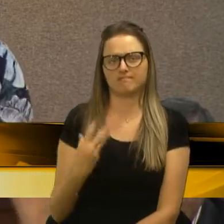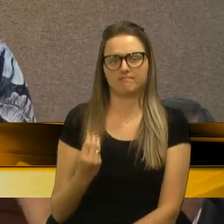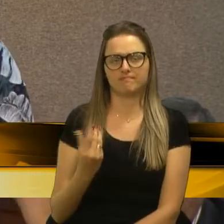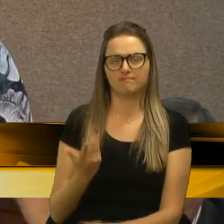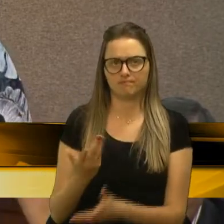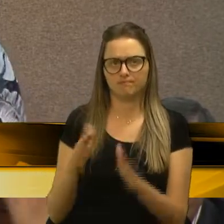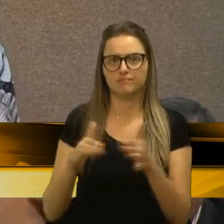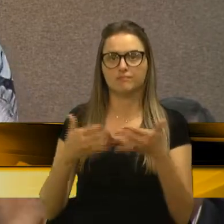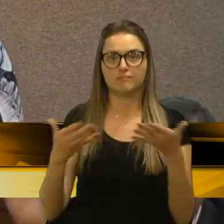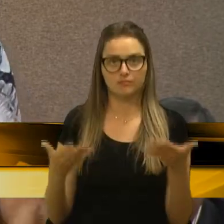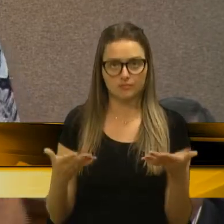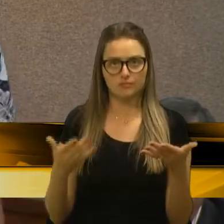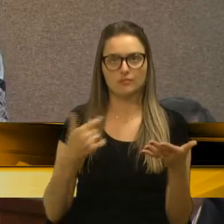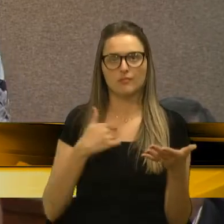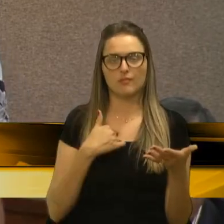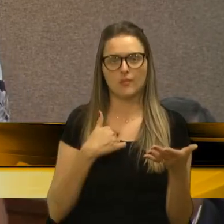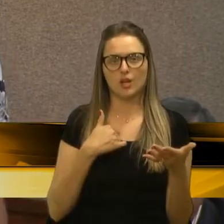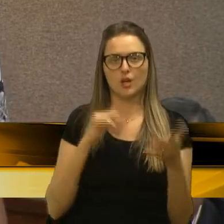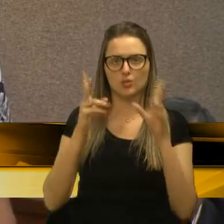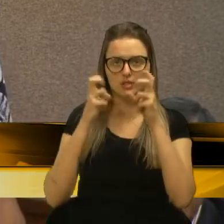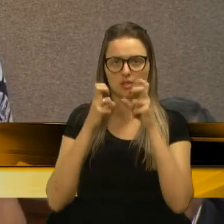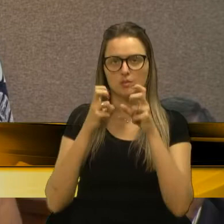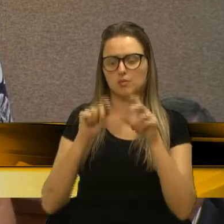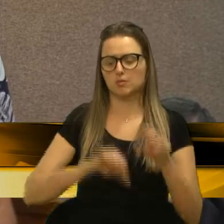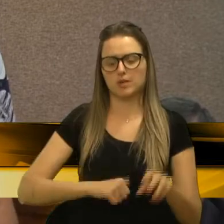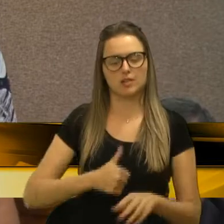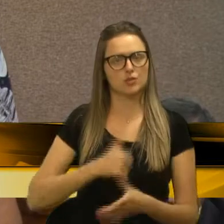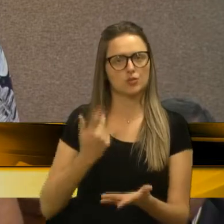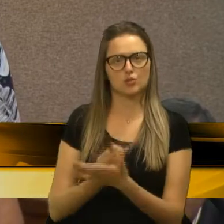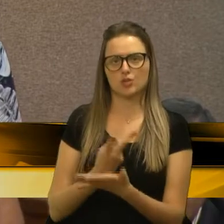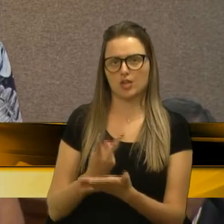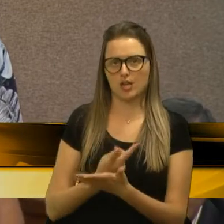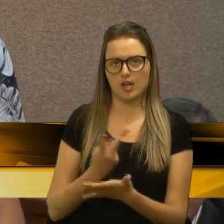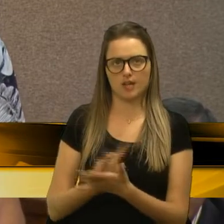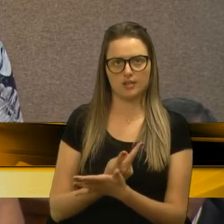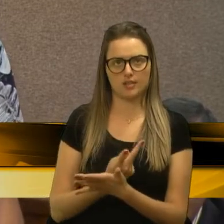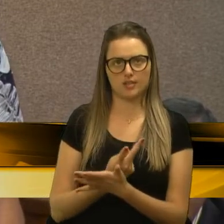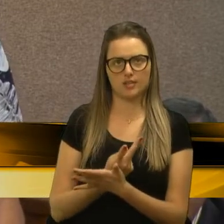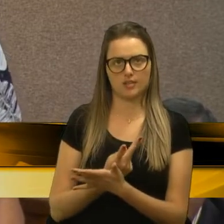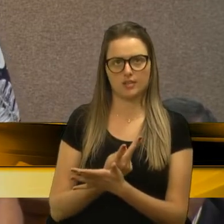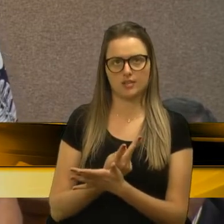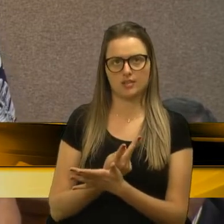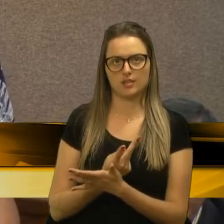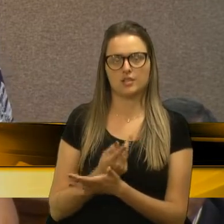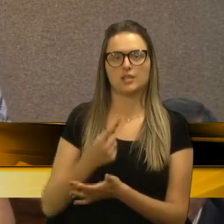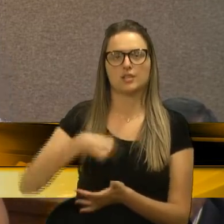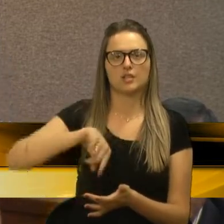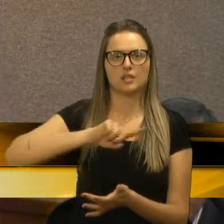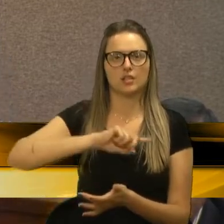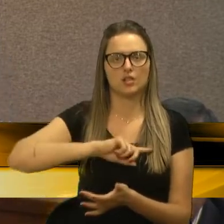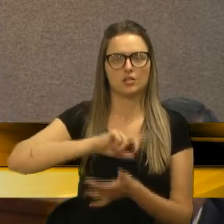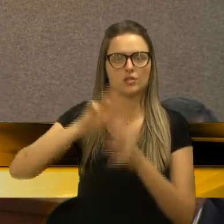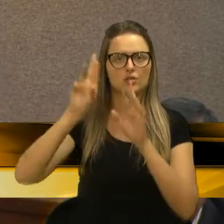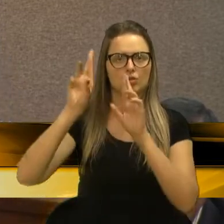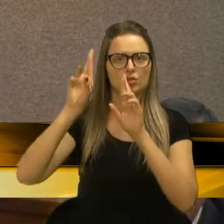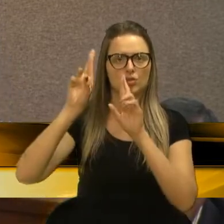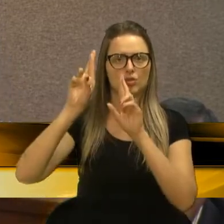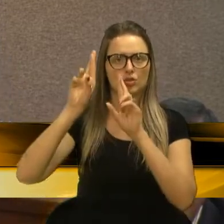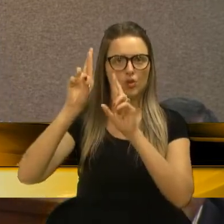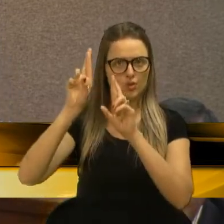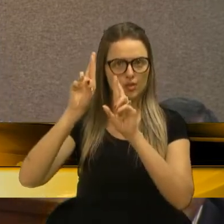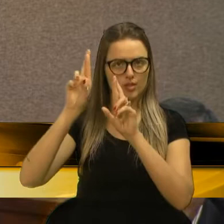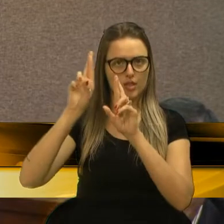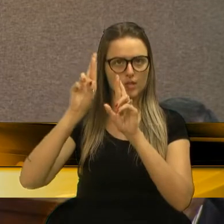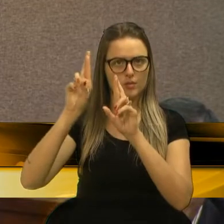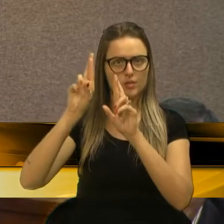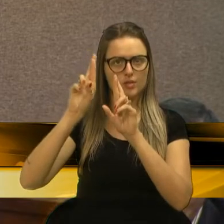vejo que foi uma ação infeliz e que esperamos que ele veja, que